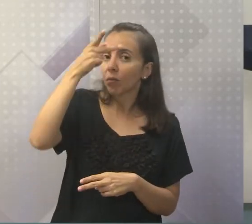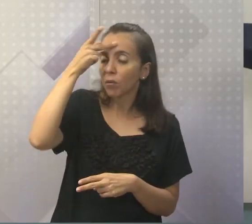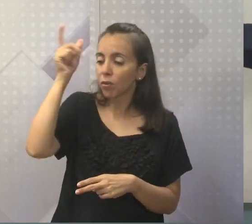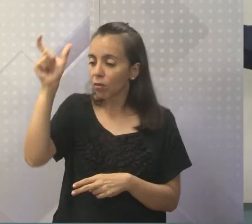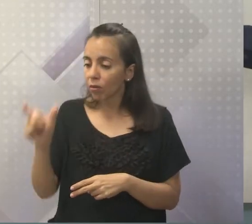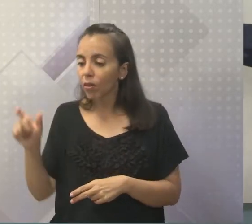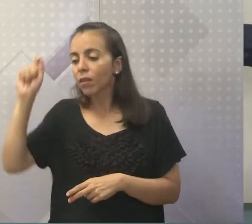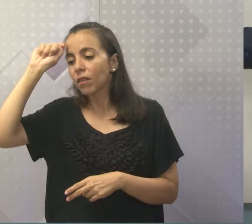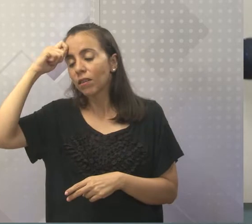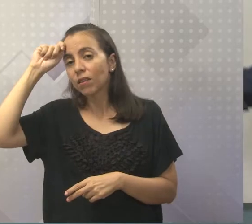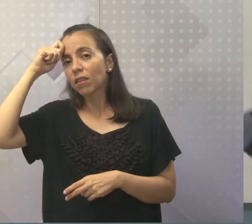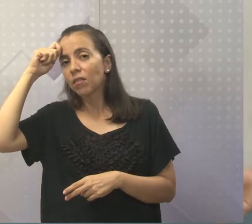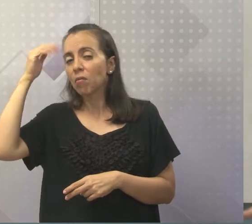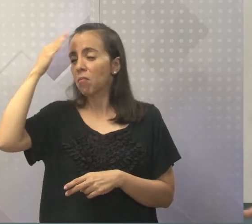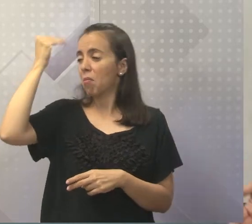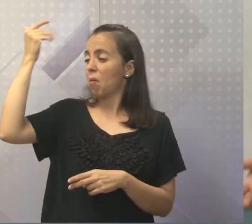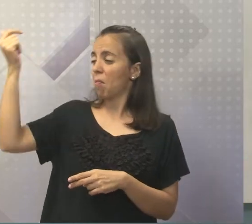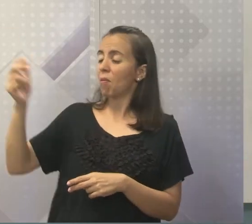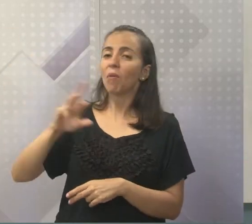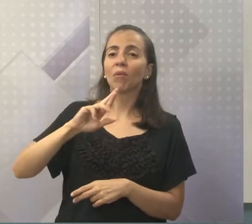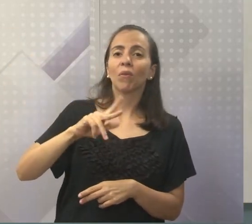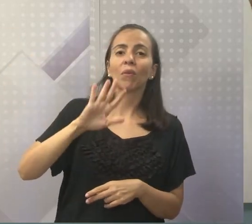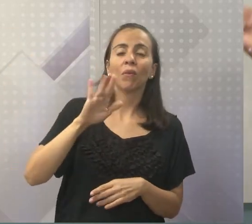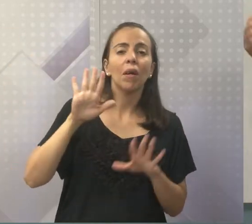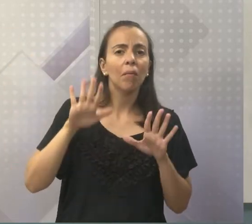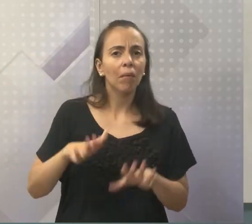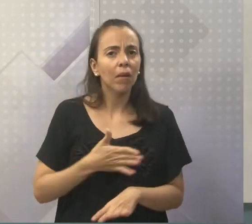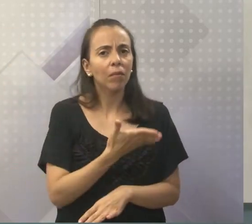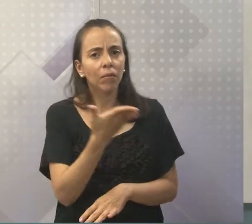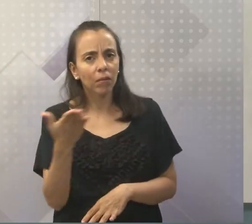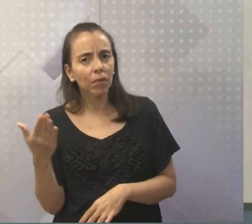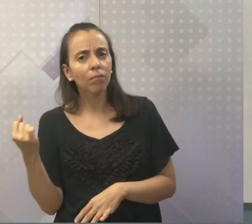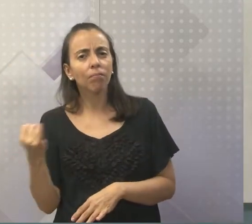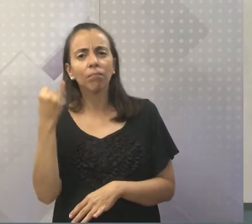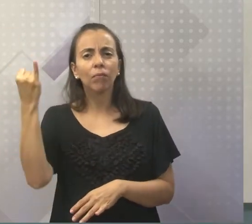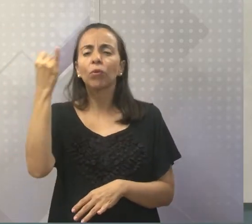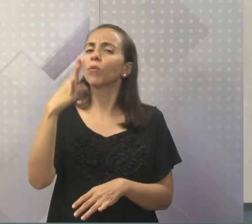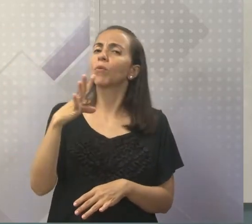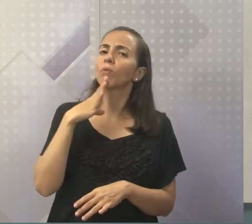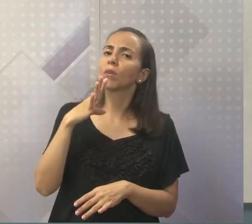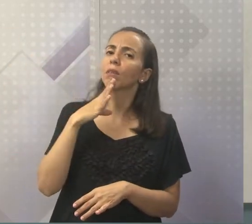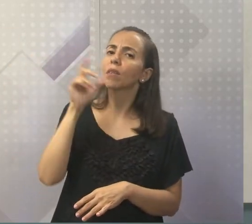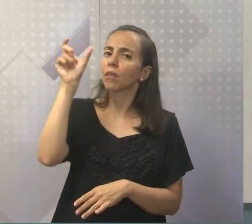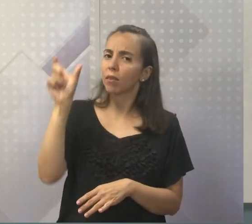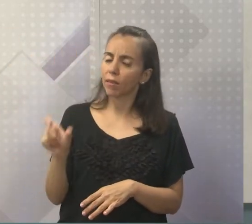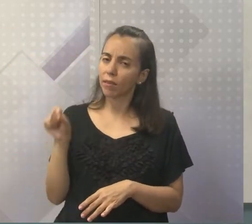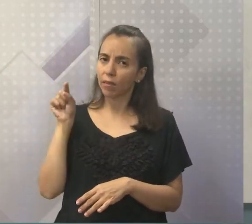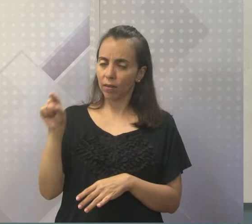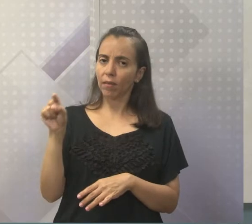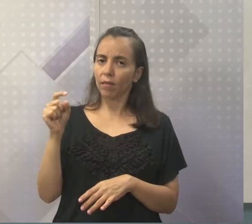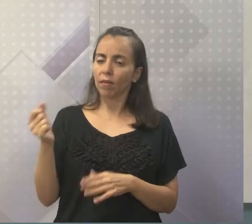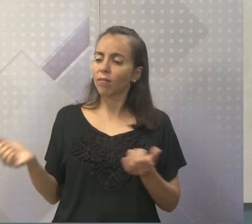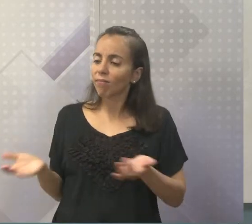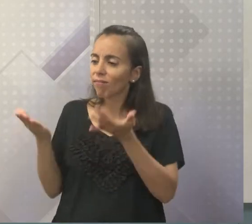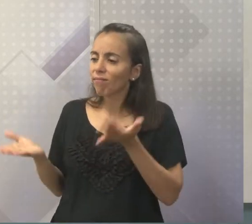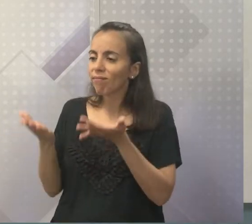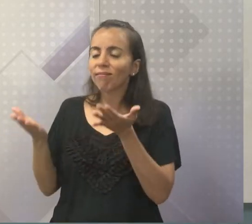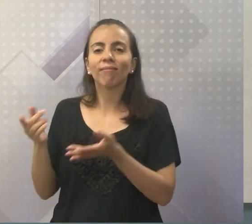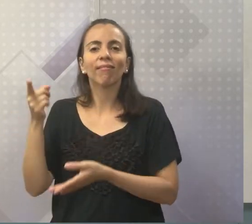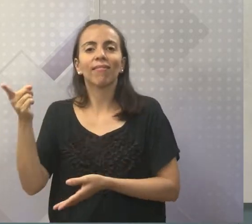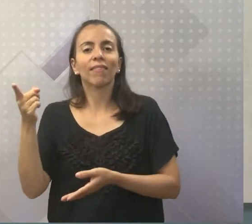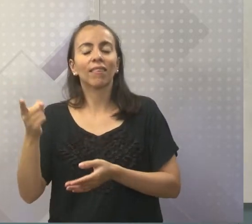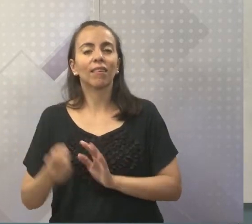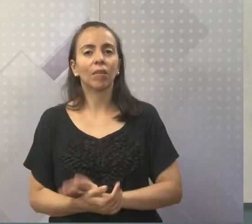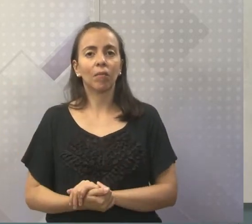vezes, é desconhecido da história e que eu quero, aluno, que você conheça ele, tá bom? A gente pode fazer essa homenagem, sim, porque